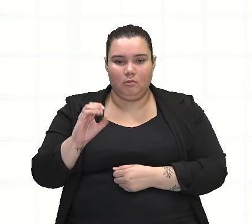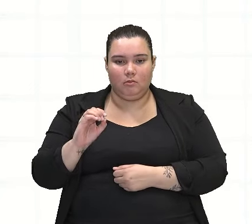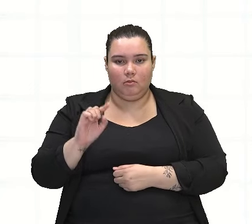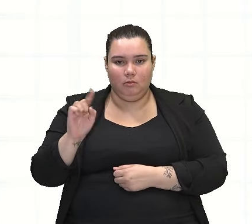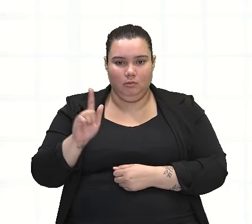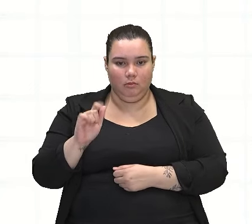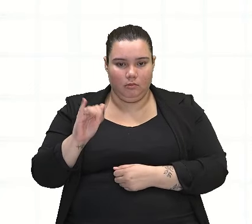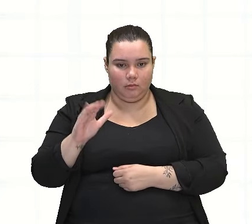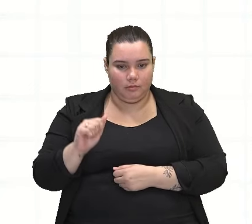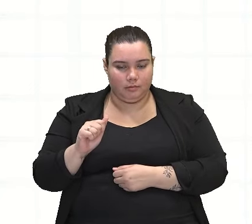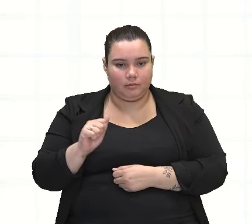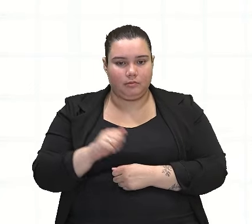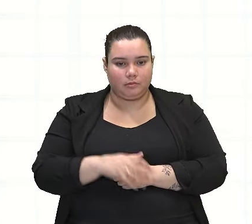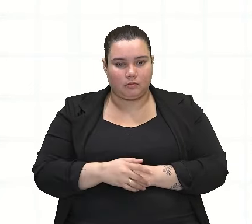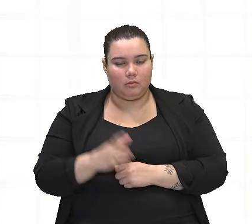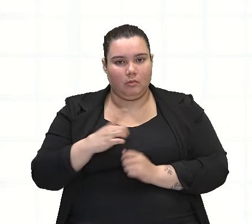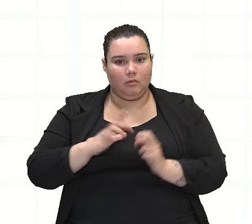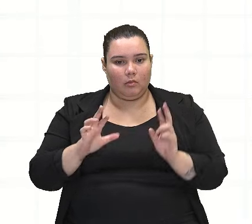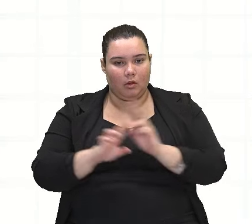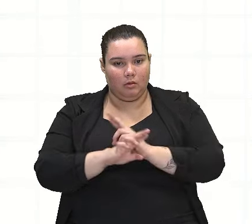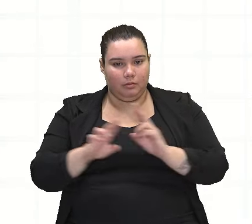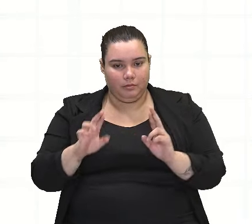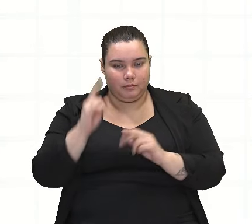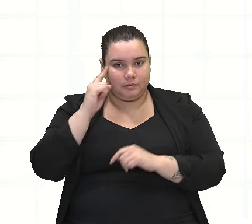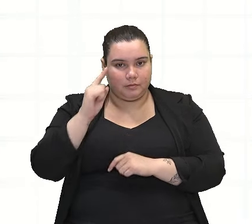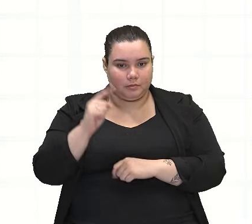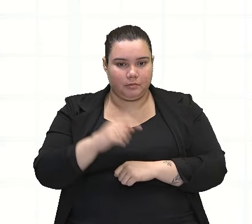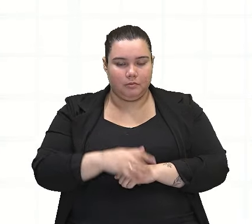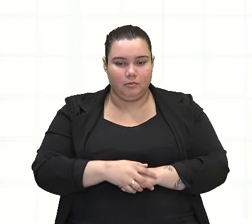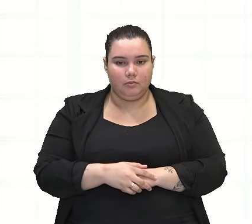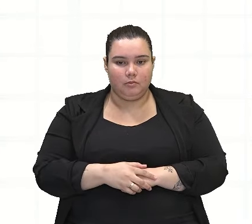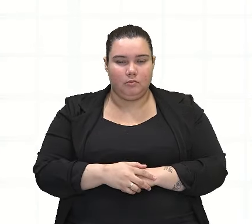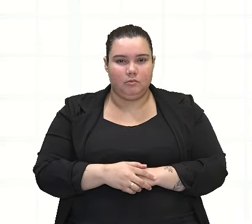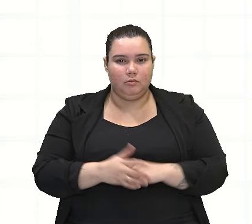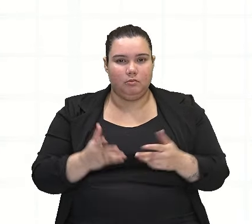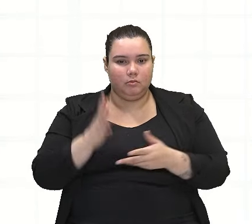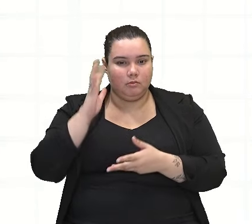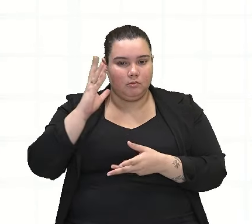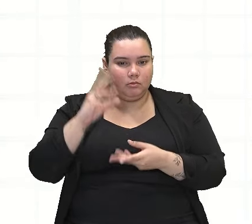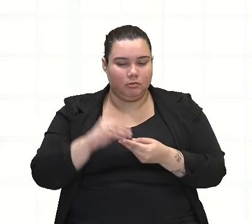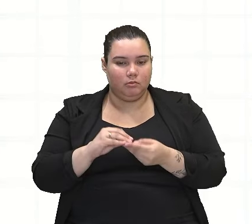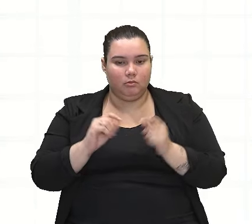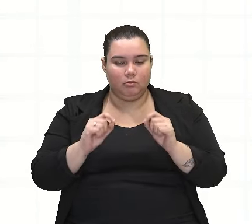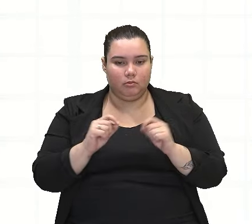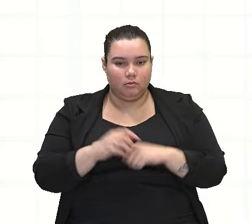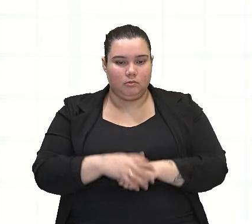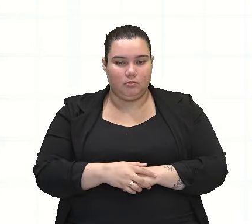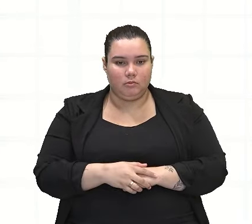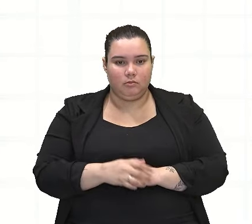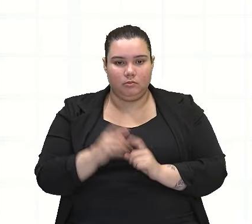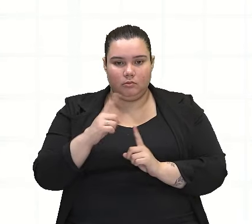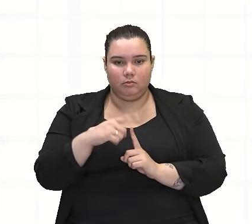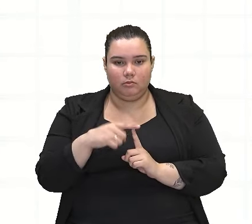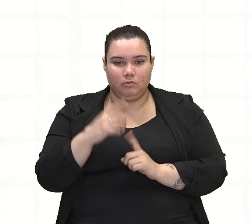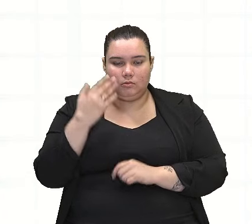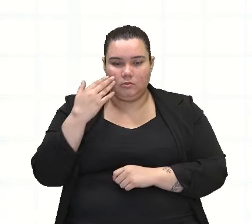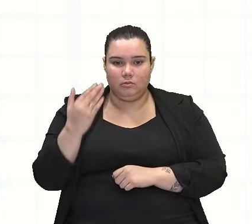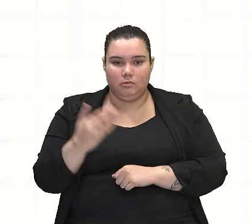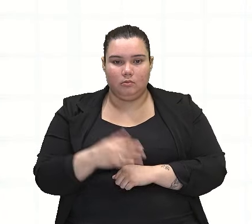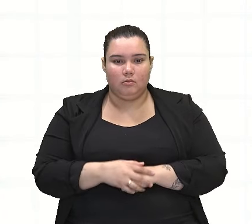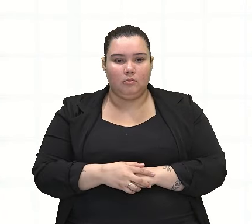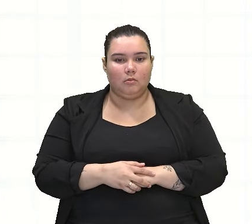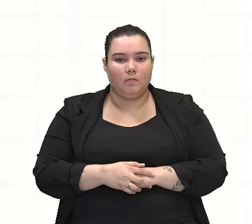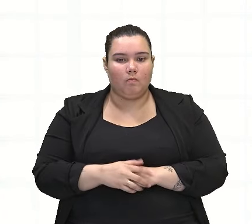concordância que será relacionada a uma ideia. Vamos compreender melhor pelos tipos. A cilépse pode ser, olha só, de